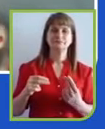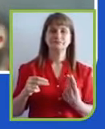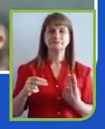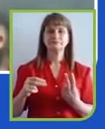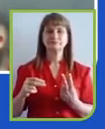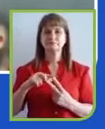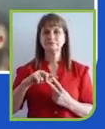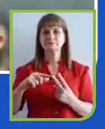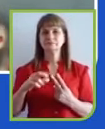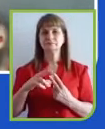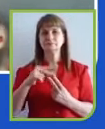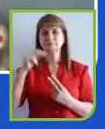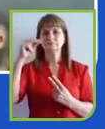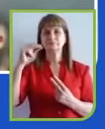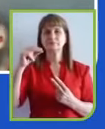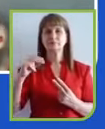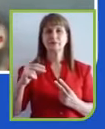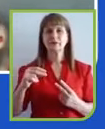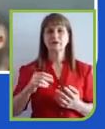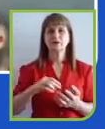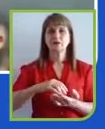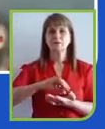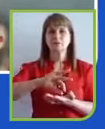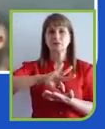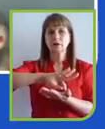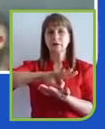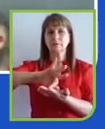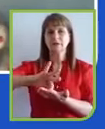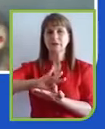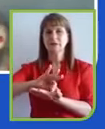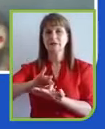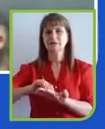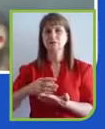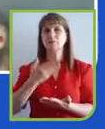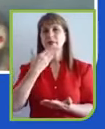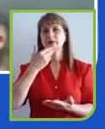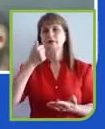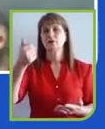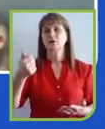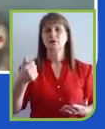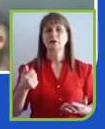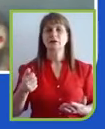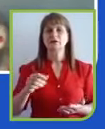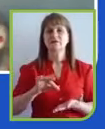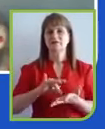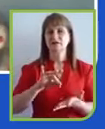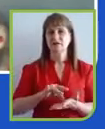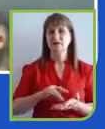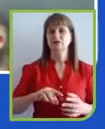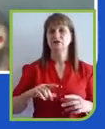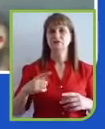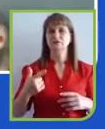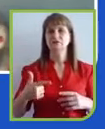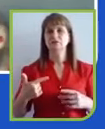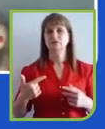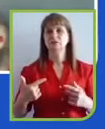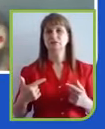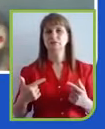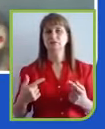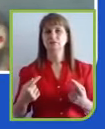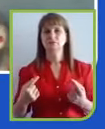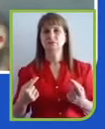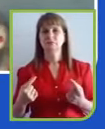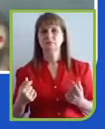um capitalismo melhor. Então, na verdade, ninguém está propondo aqui que a gente abandone o lucro, ou que